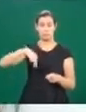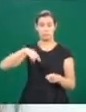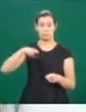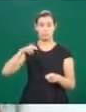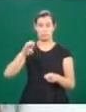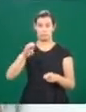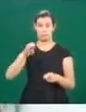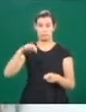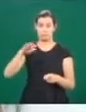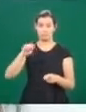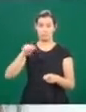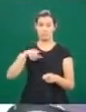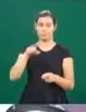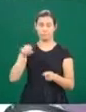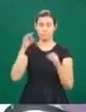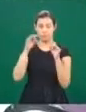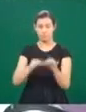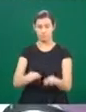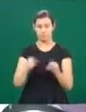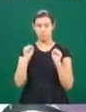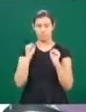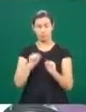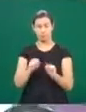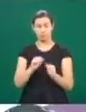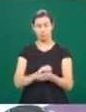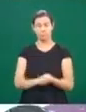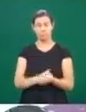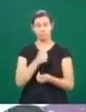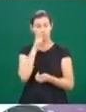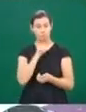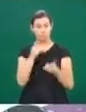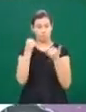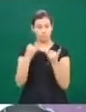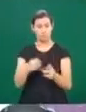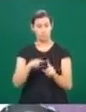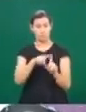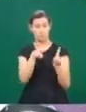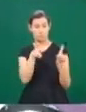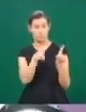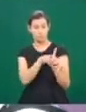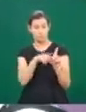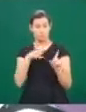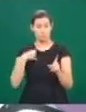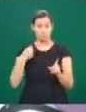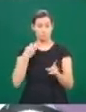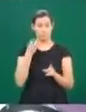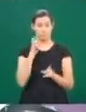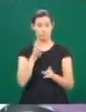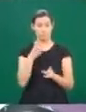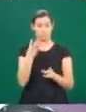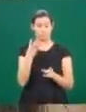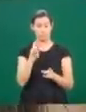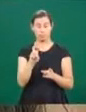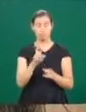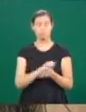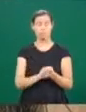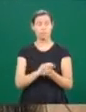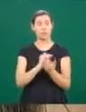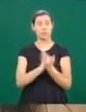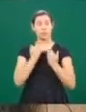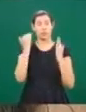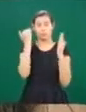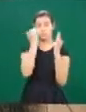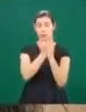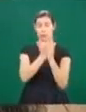depois dos 35 anos. Segundo a especialista, engravidar após os 35 anos de idade, aumenta em